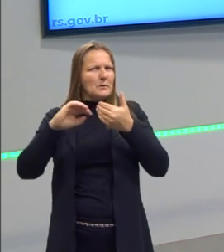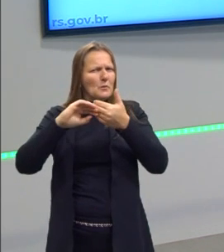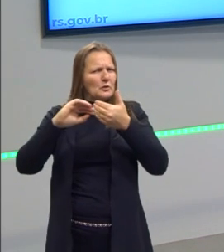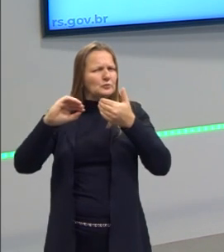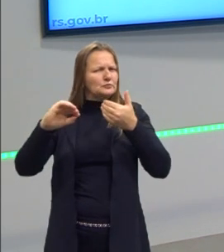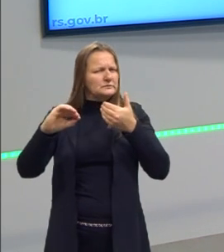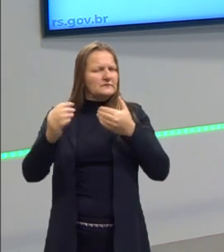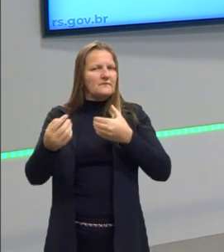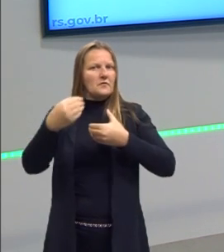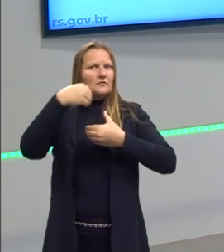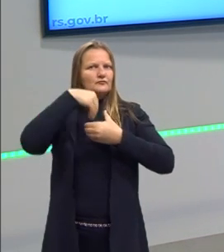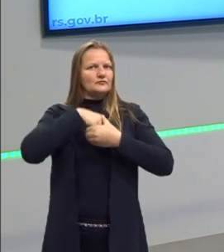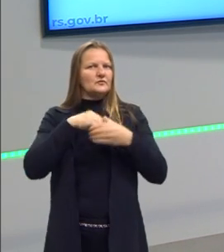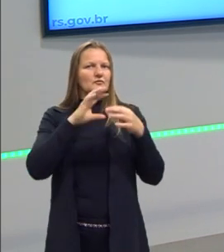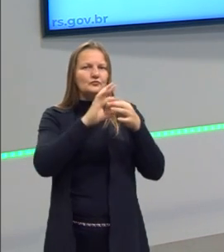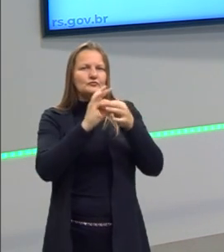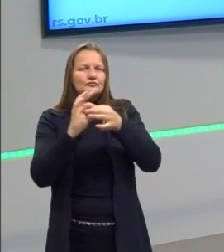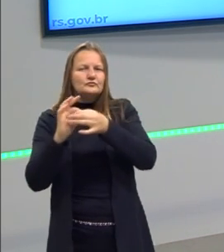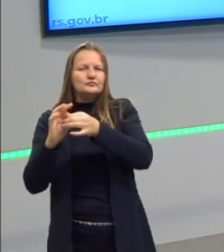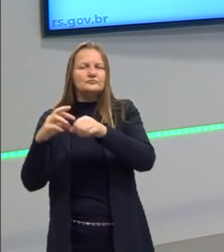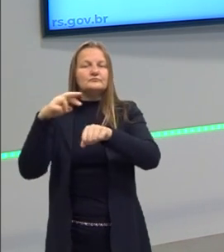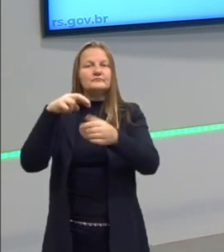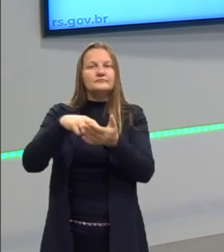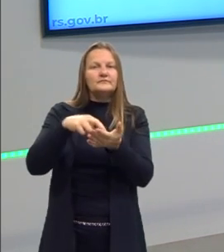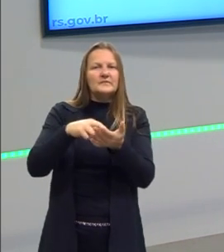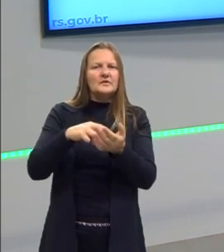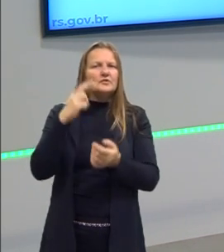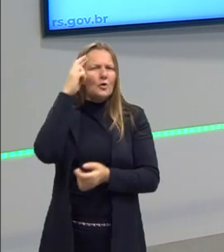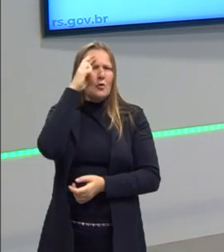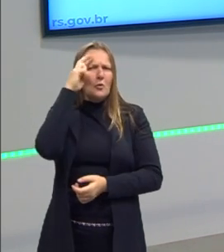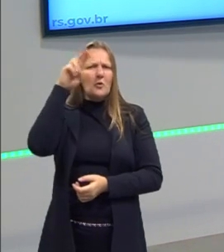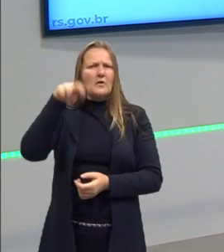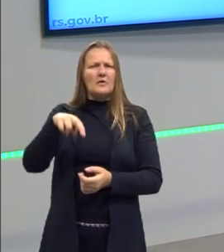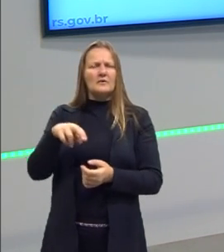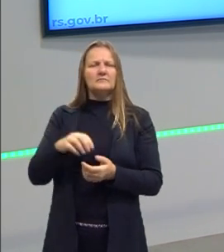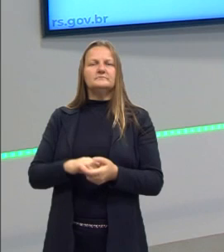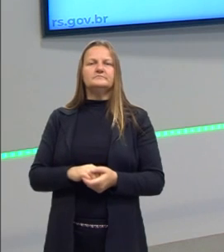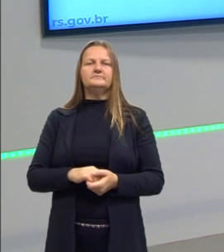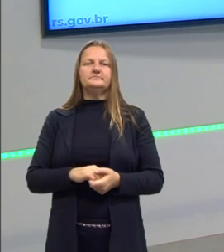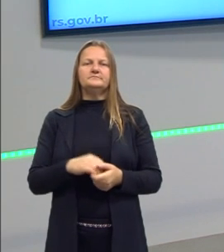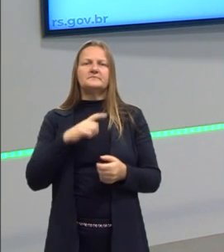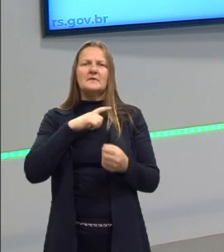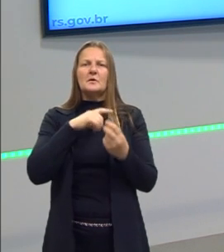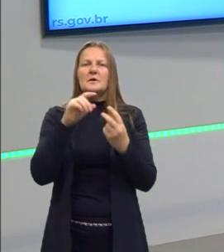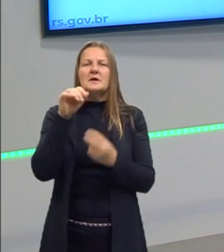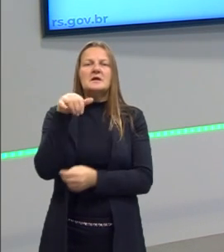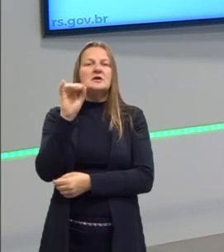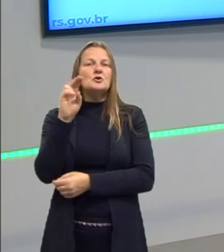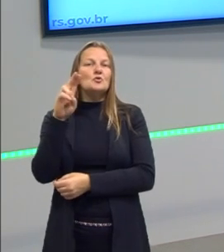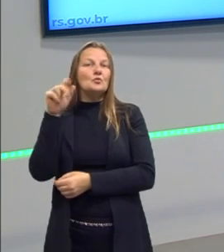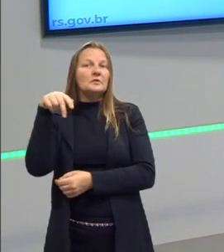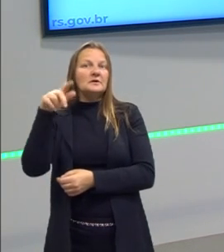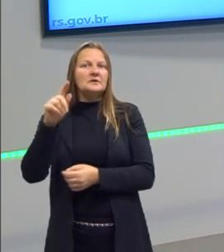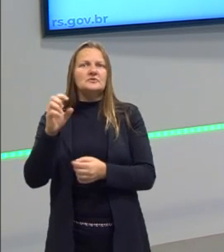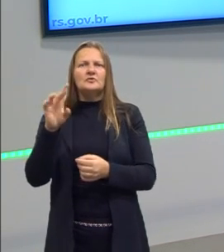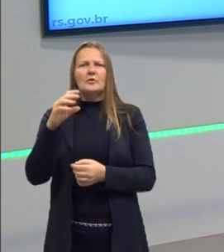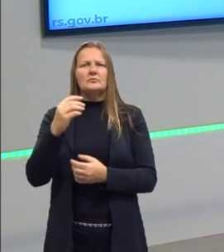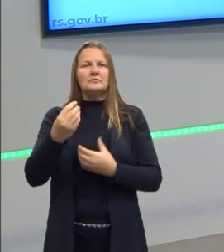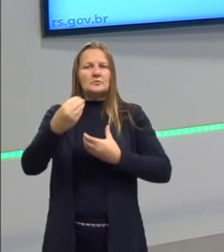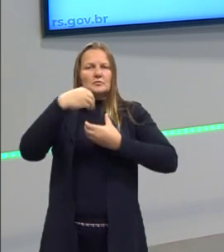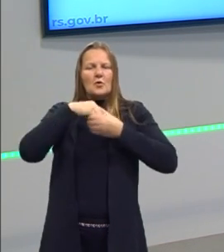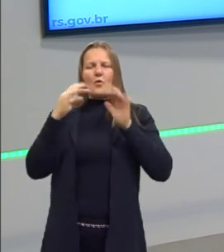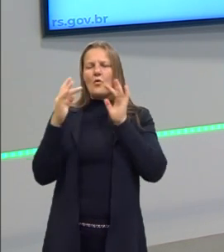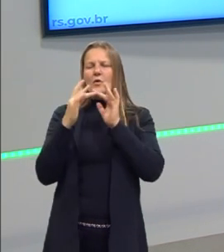conhecimento puramente racional. Para o Hume, o conhecimento era empírico, era preciso ter esse